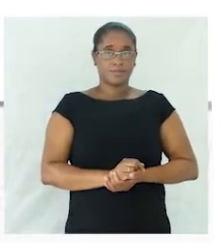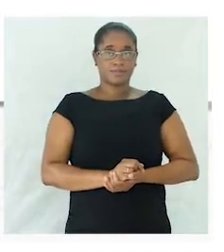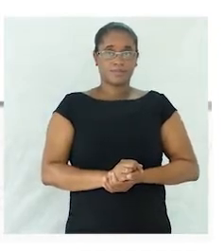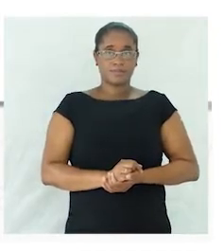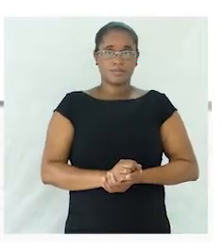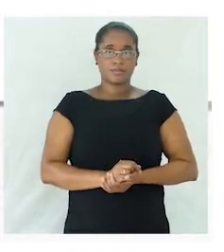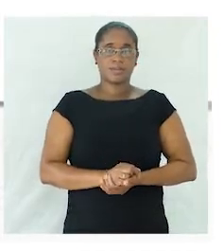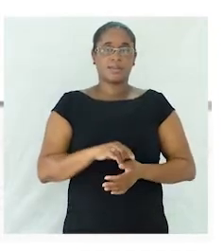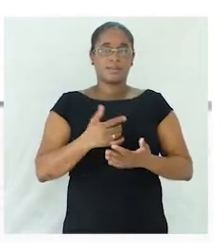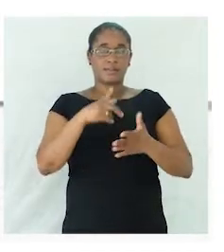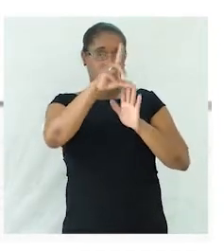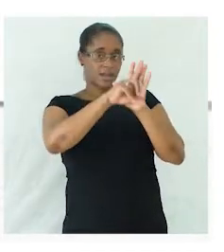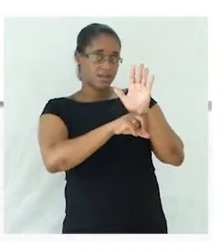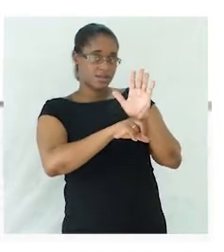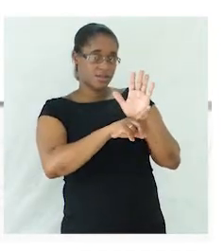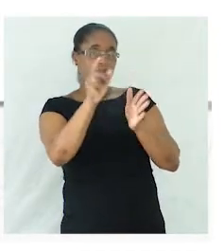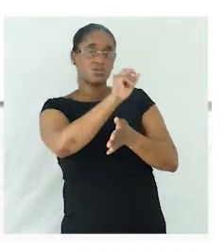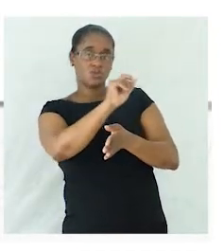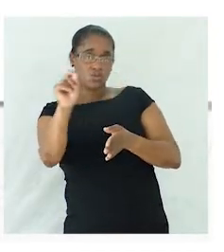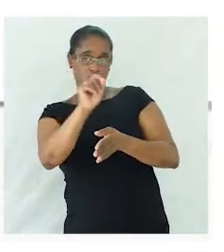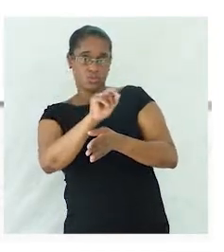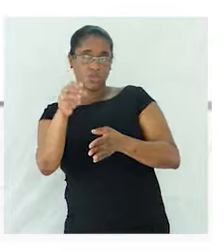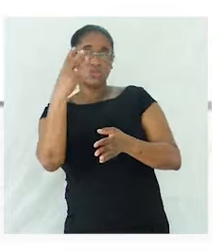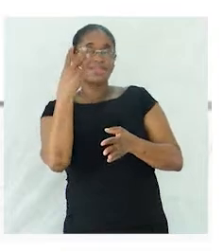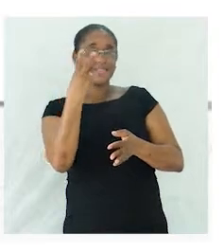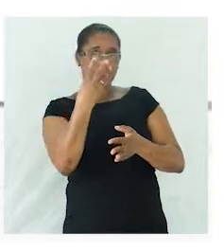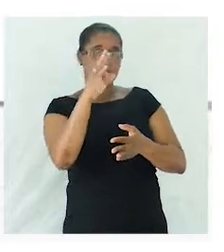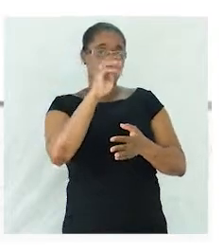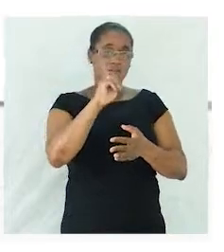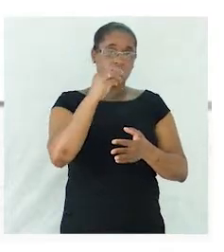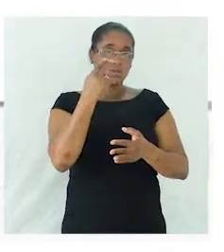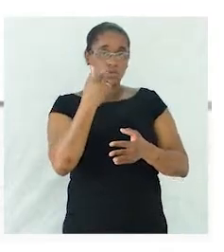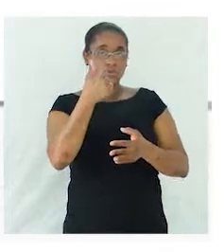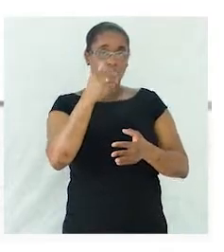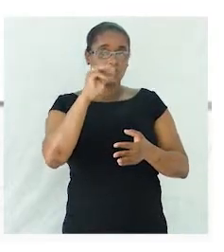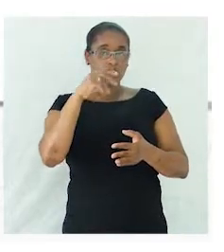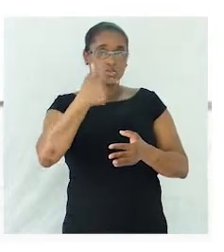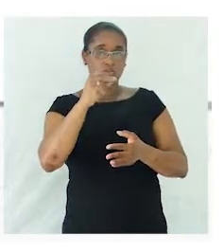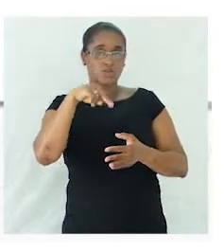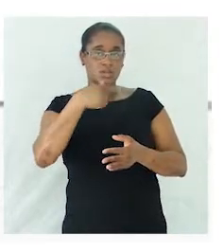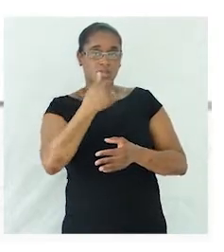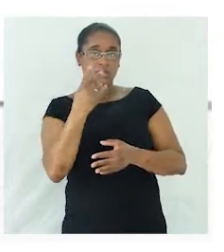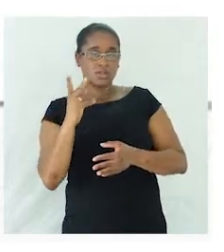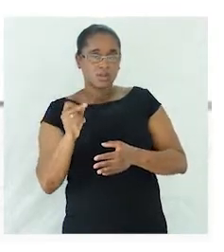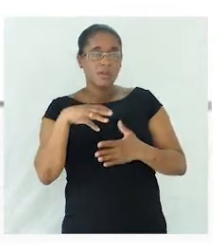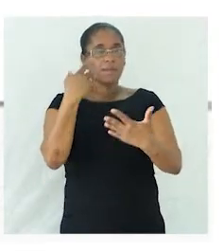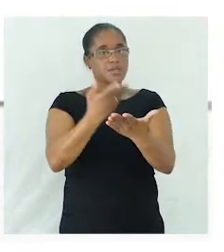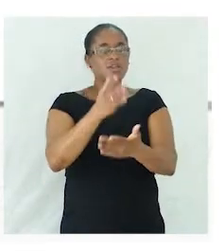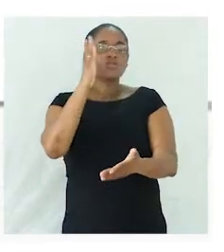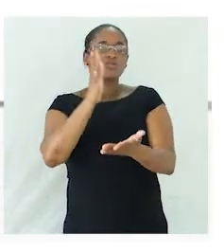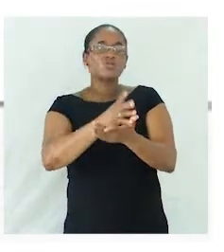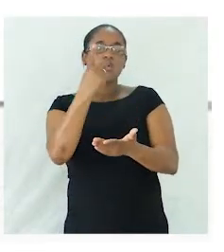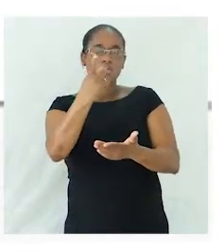da lista, sublinha os três substantivos que apresentem um só gênero. Que